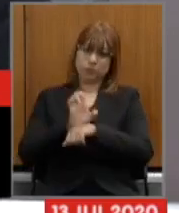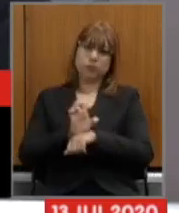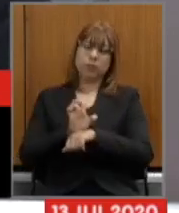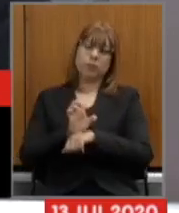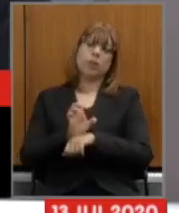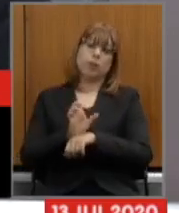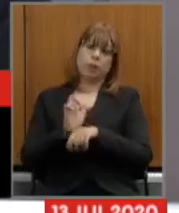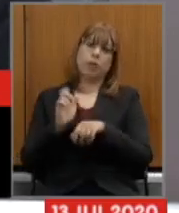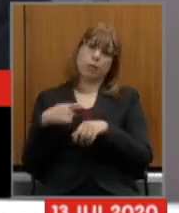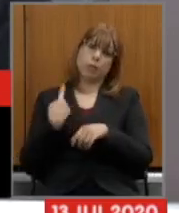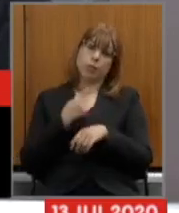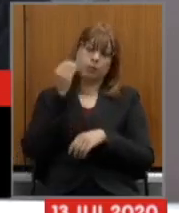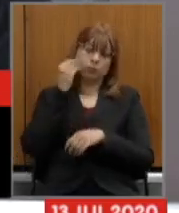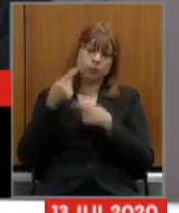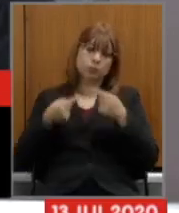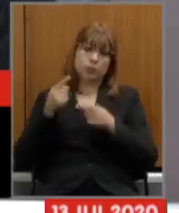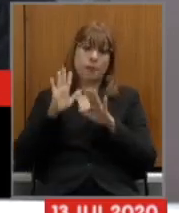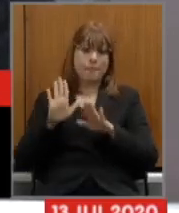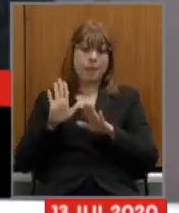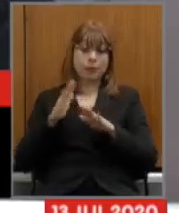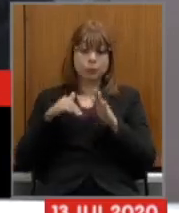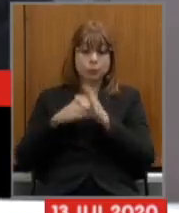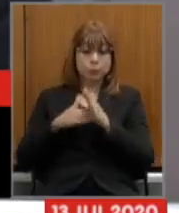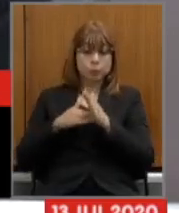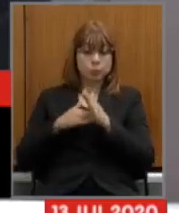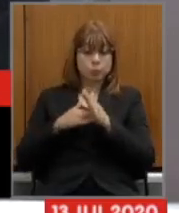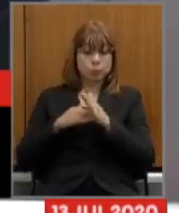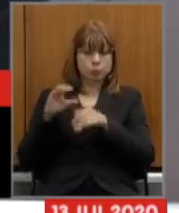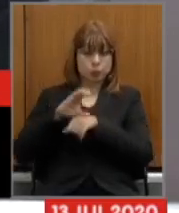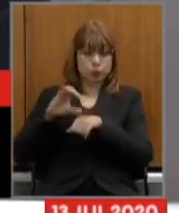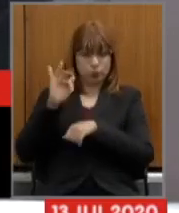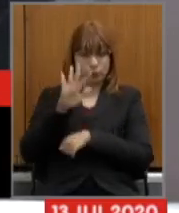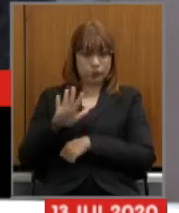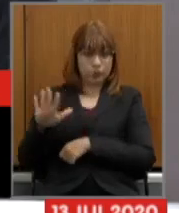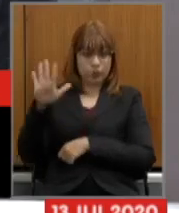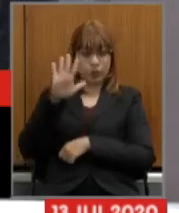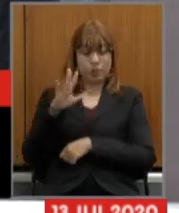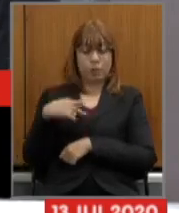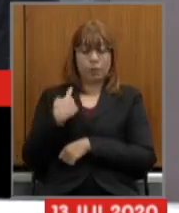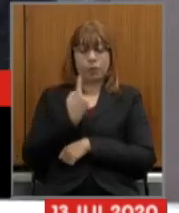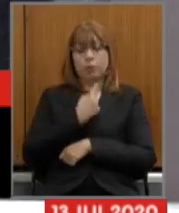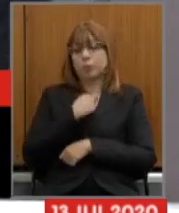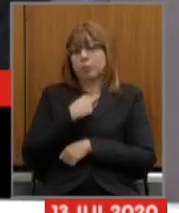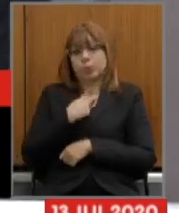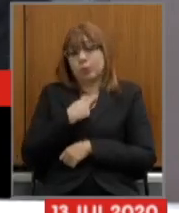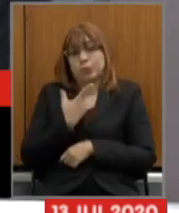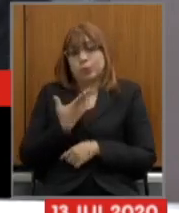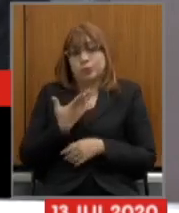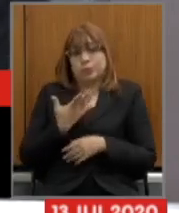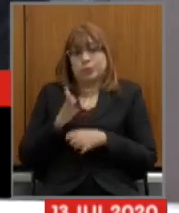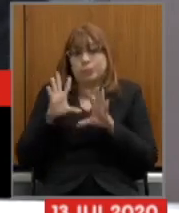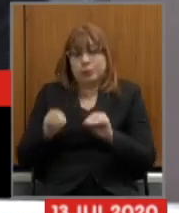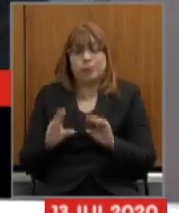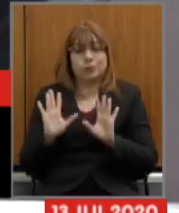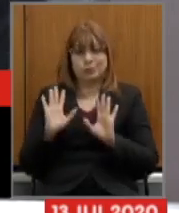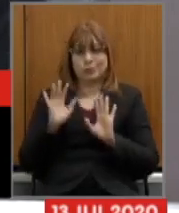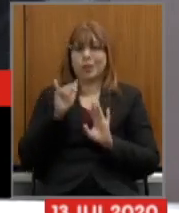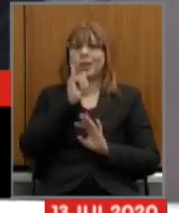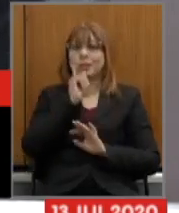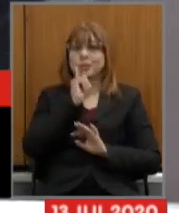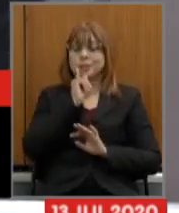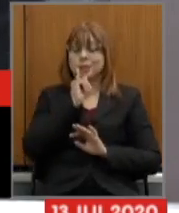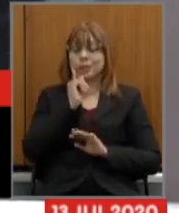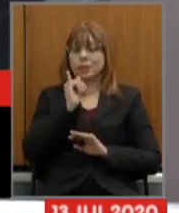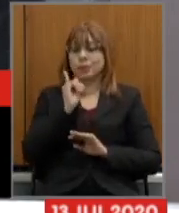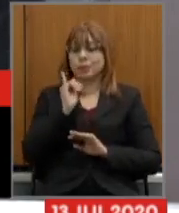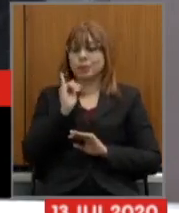que já foi definido na constituição federal do nosso país posso citar aqui como exemplo a alíquota previdenciária desses servidores